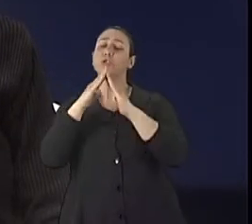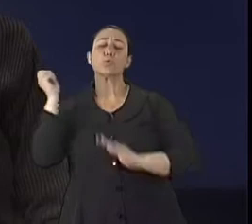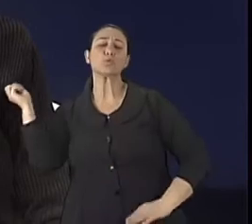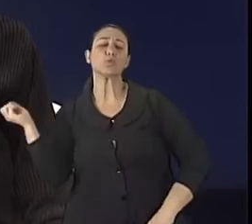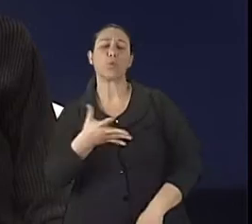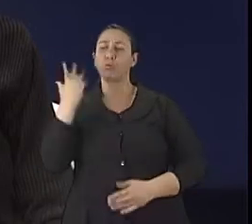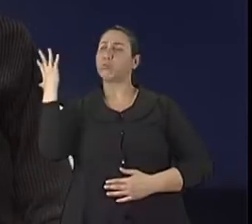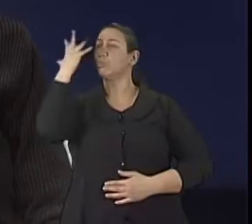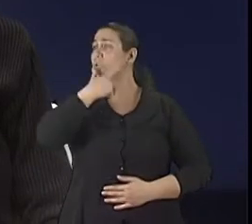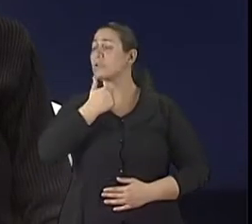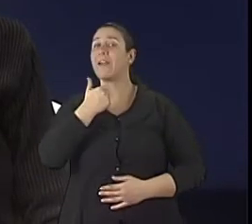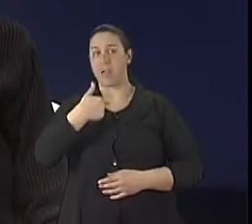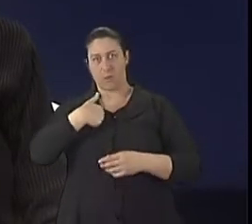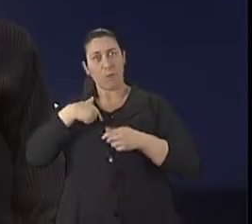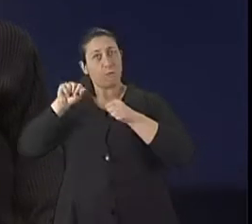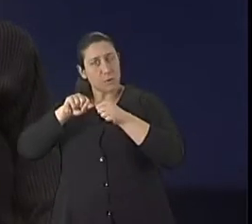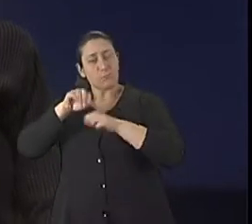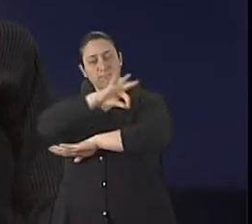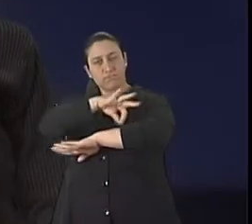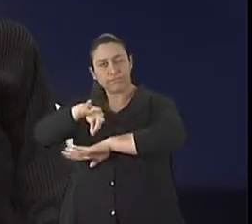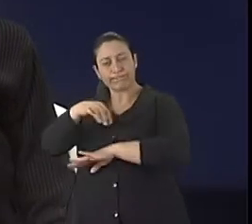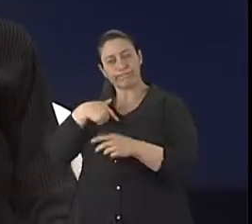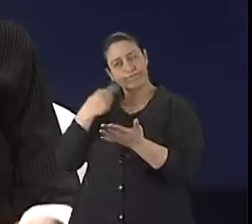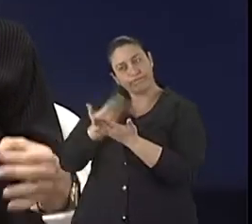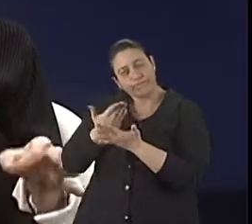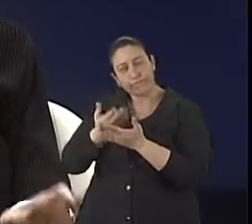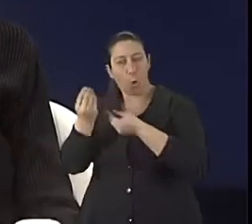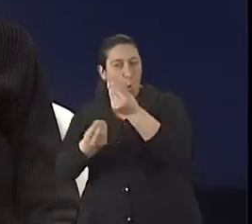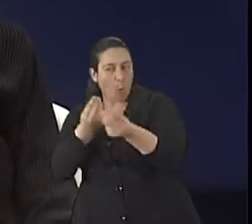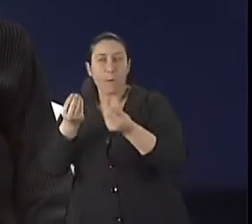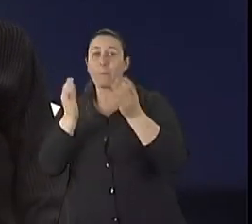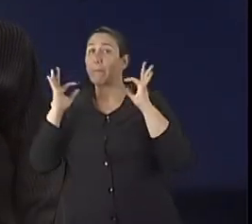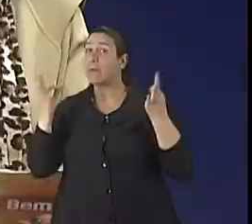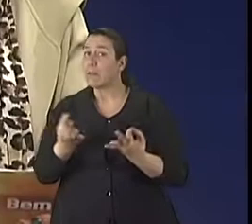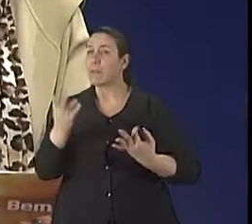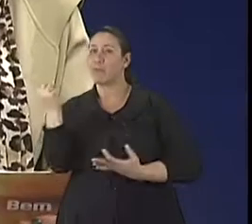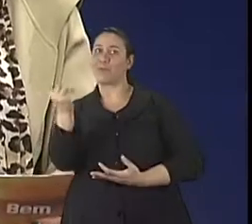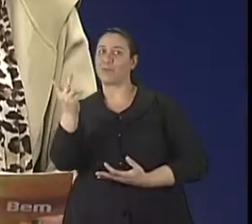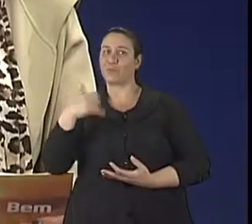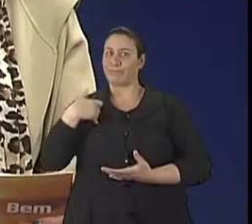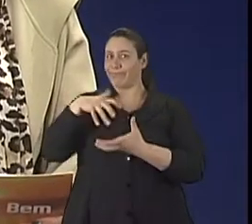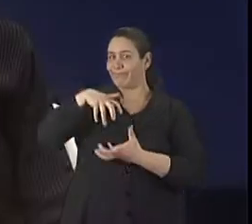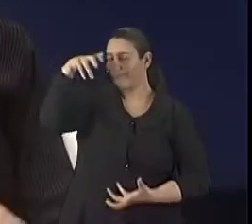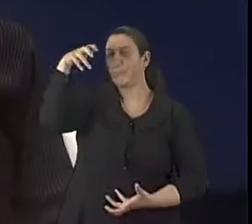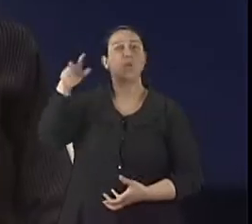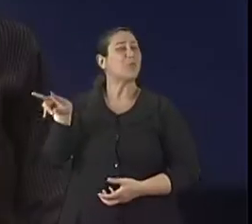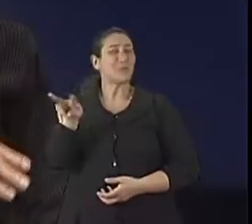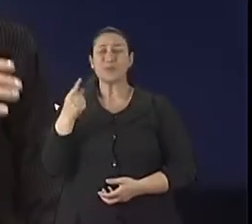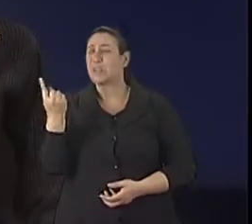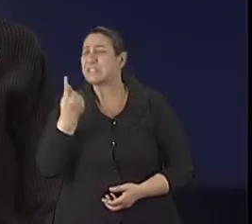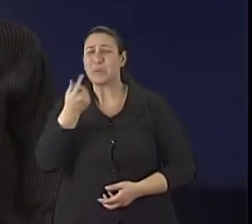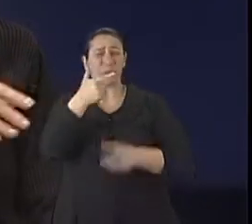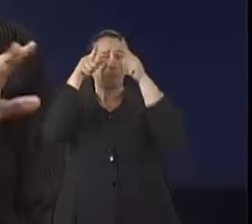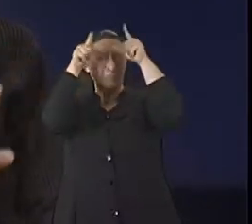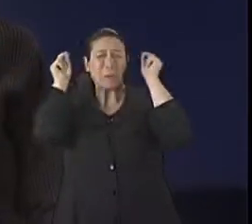estão amando o apartamento. Eu fiz, adaptei o apartamento, né? Perfeitamente para as condições. pensaram junto contigo. Moram sozinhos, não tem enfermeira,